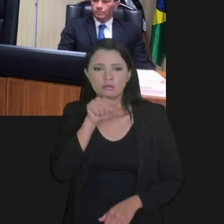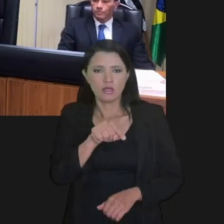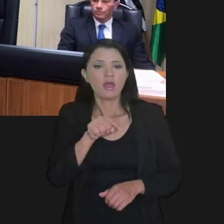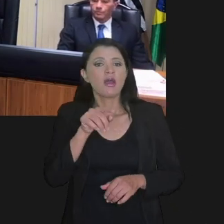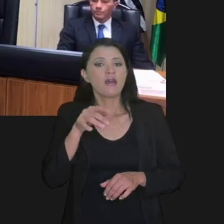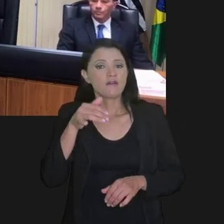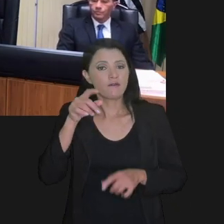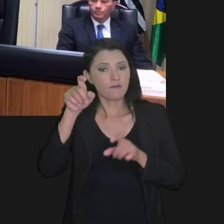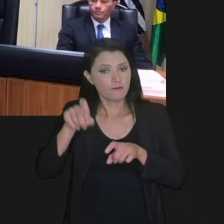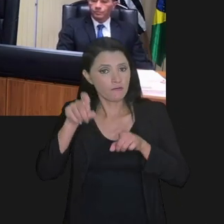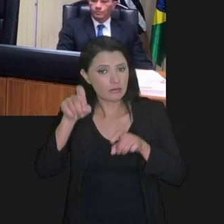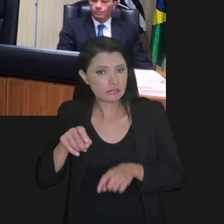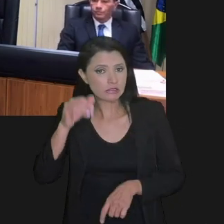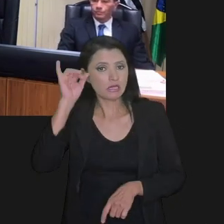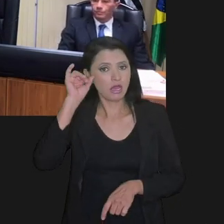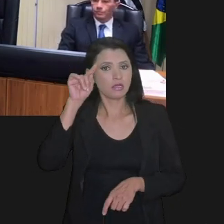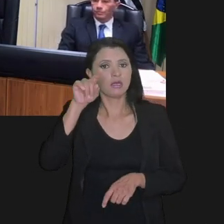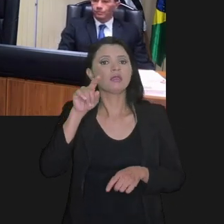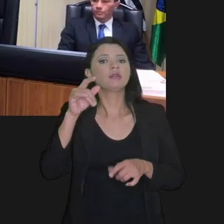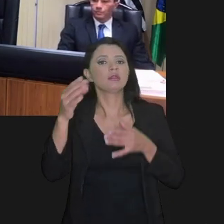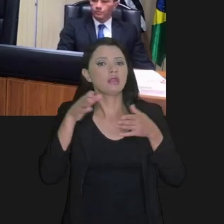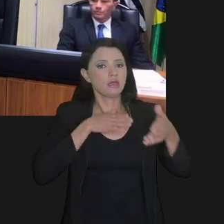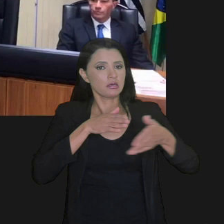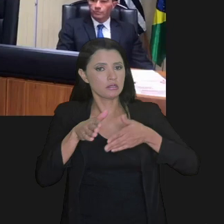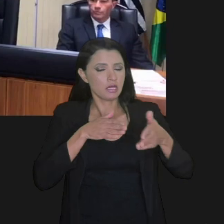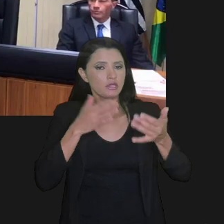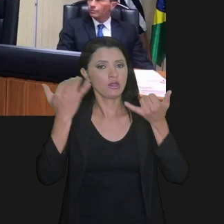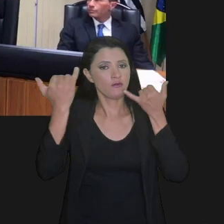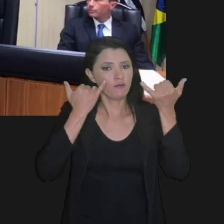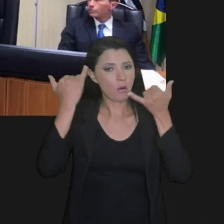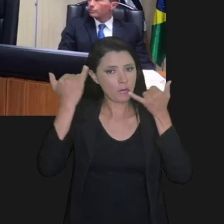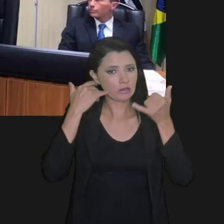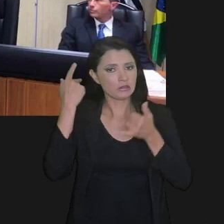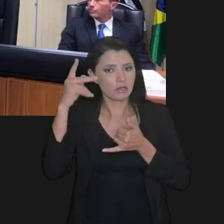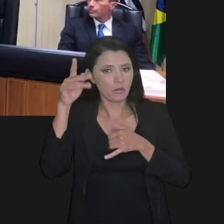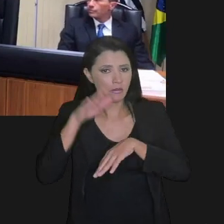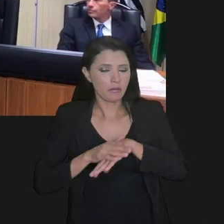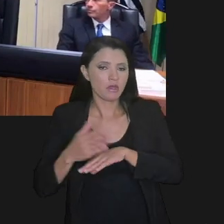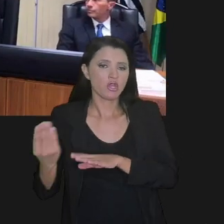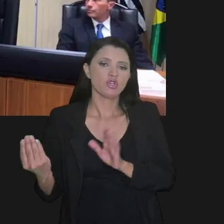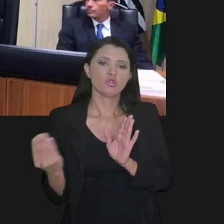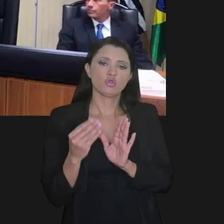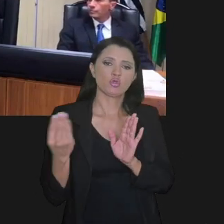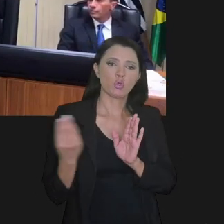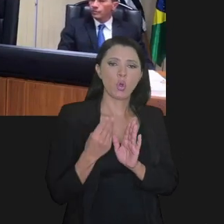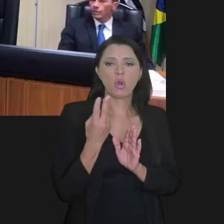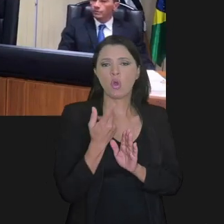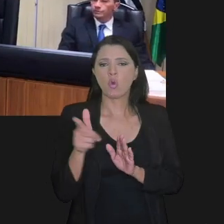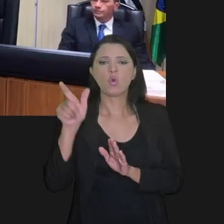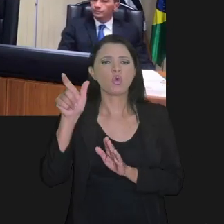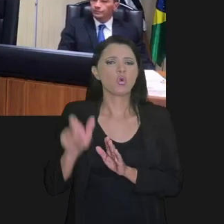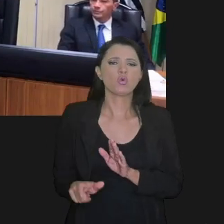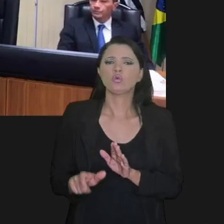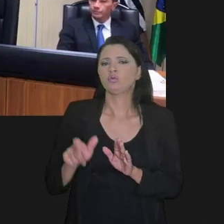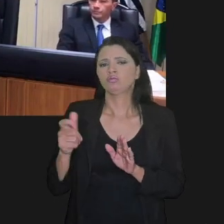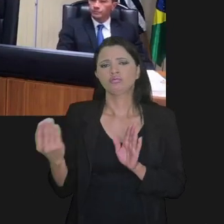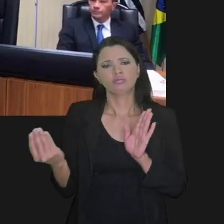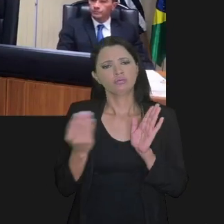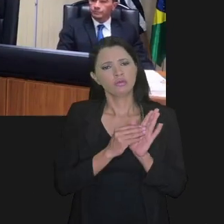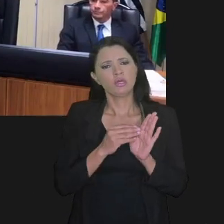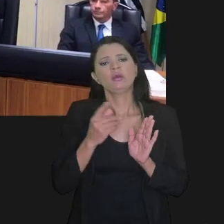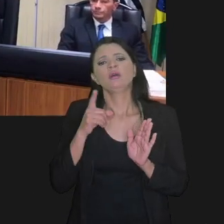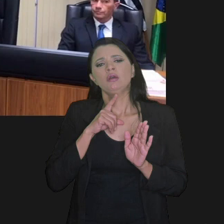tributária como um todo, tem acesso a um mar de dados econômicos fiscais, declarados pelo contribuinte, declarados por